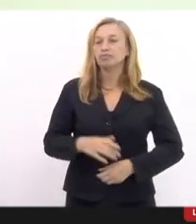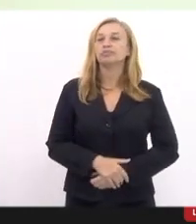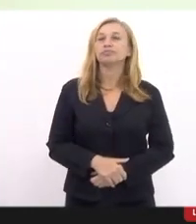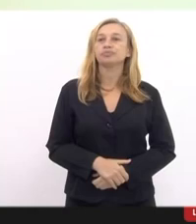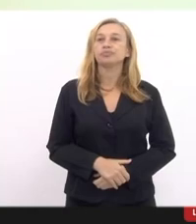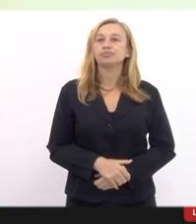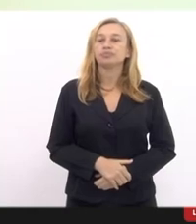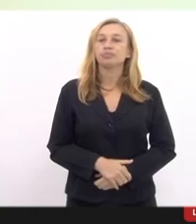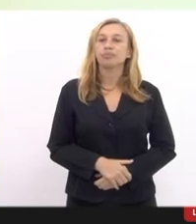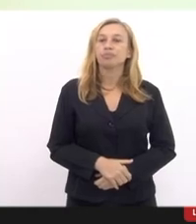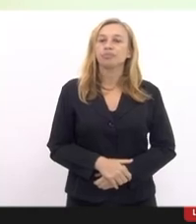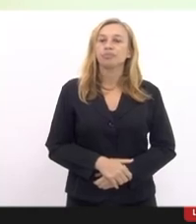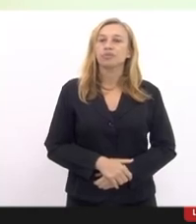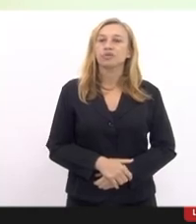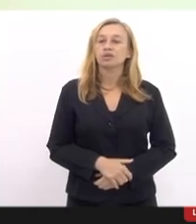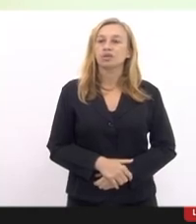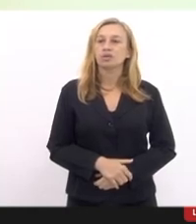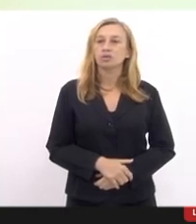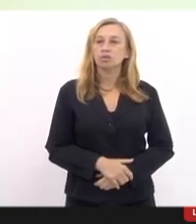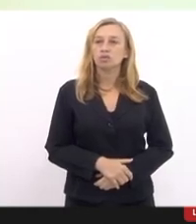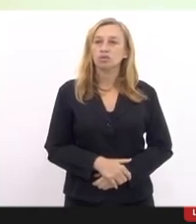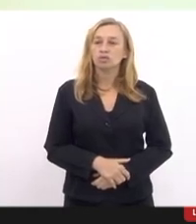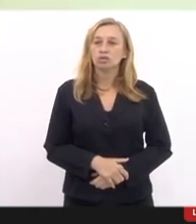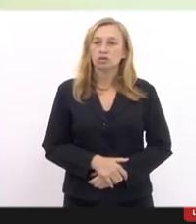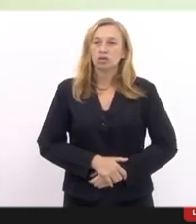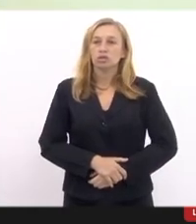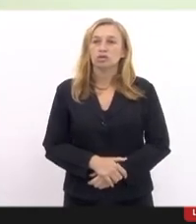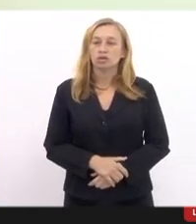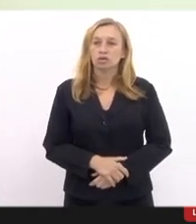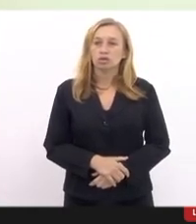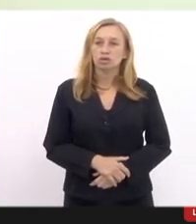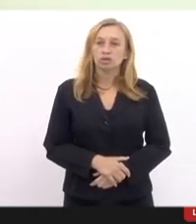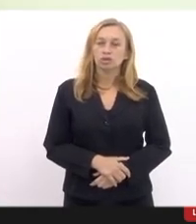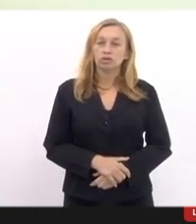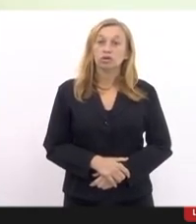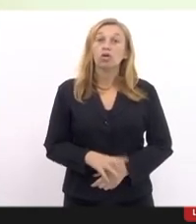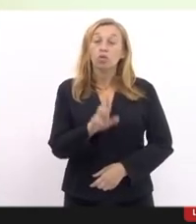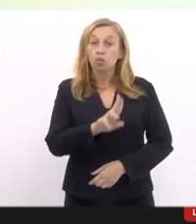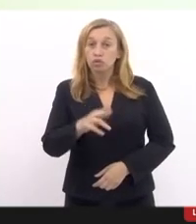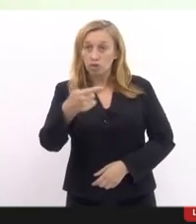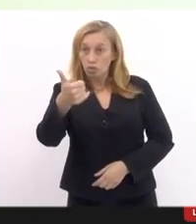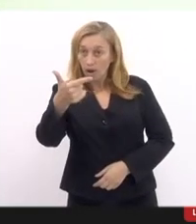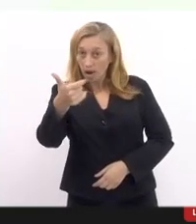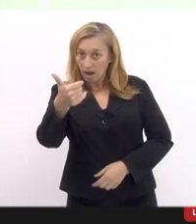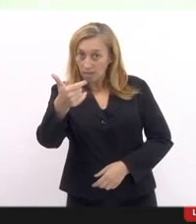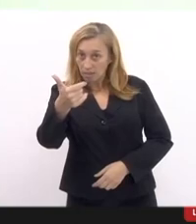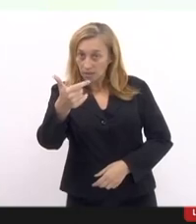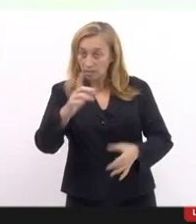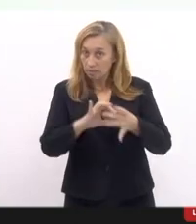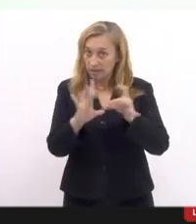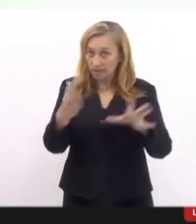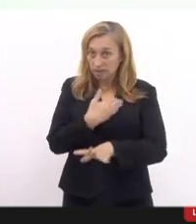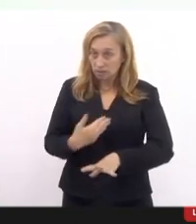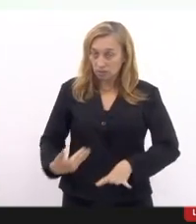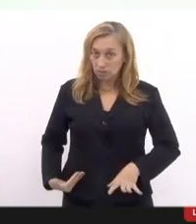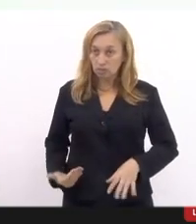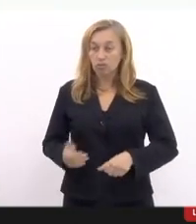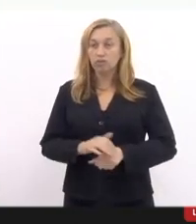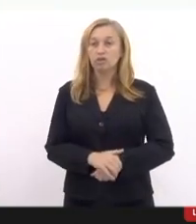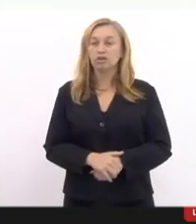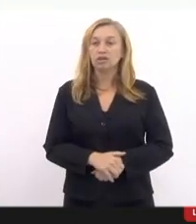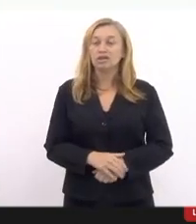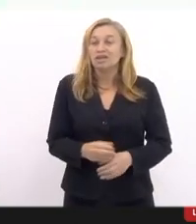com a anuência do Estado, com a anuência do Estado, portam armas e terminam